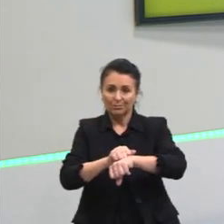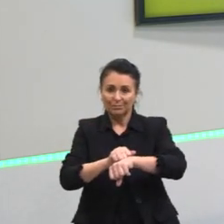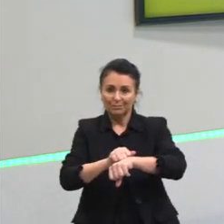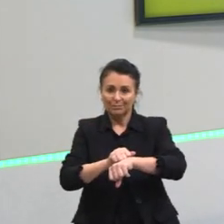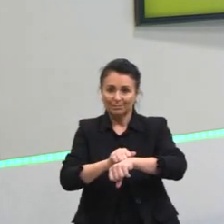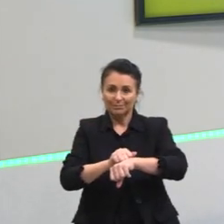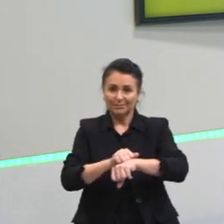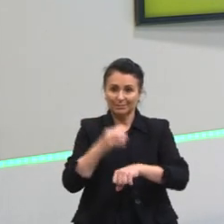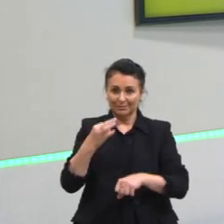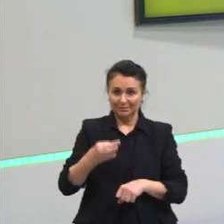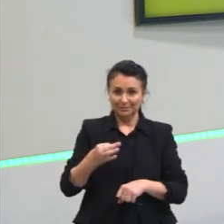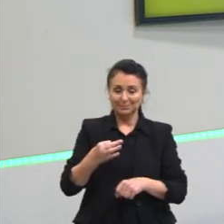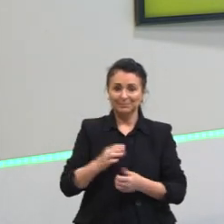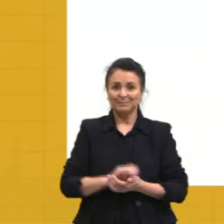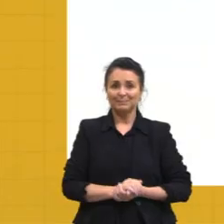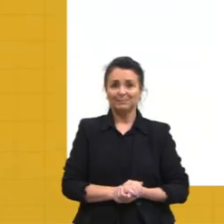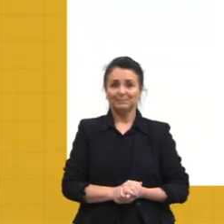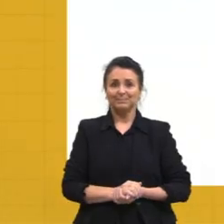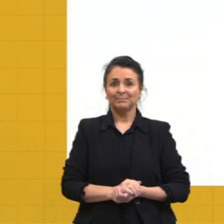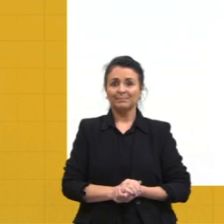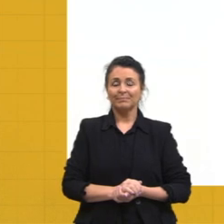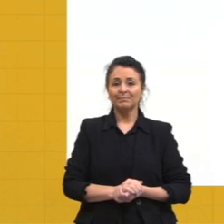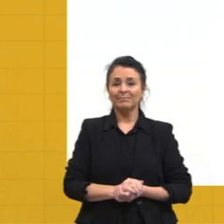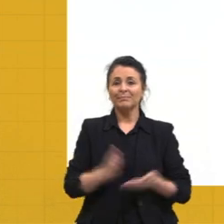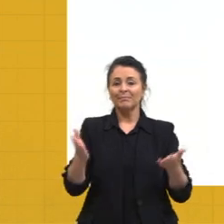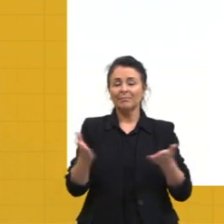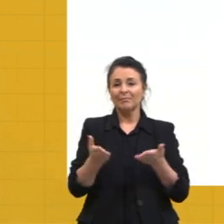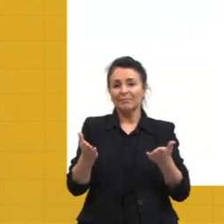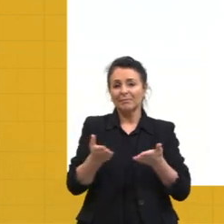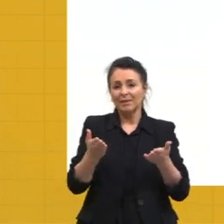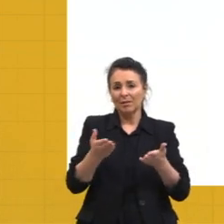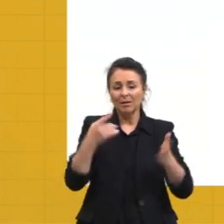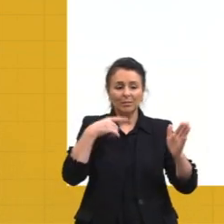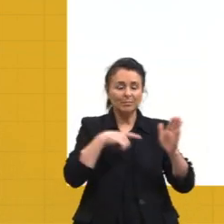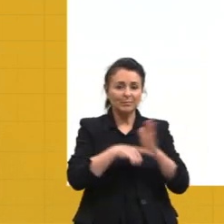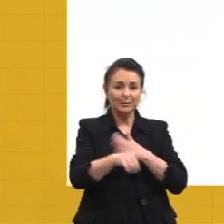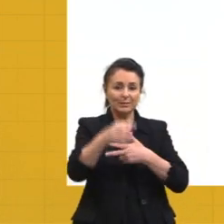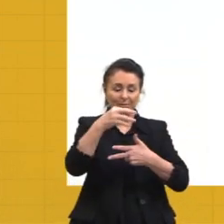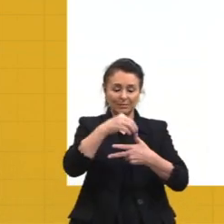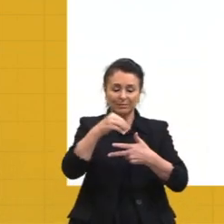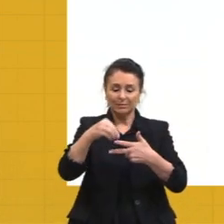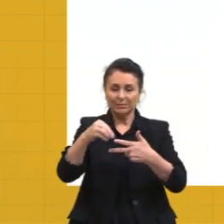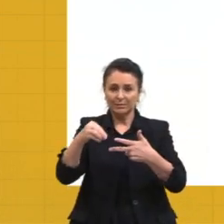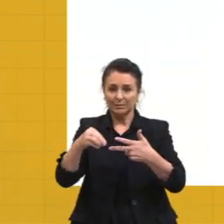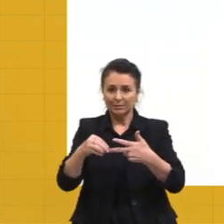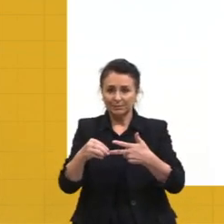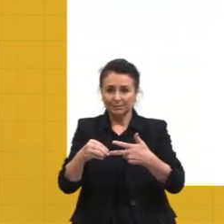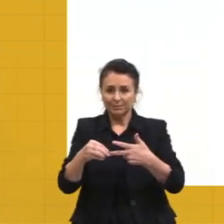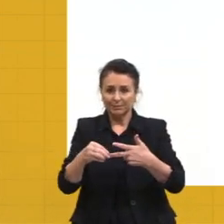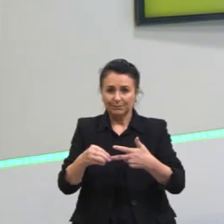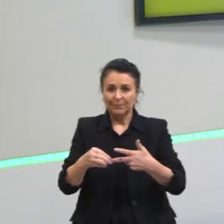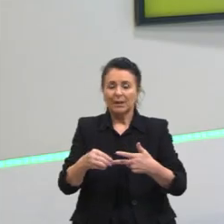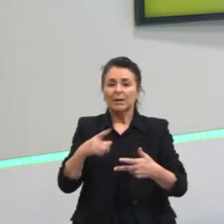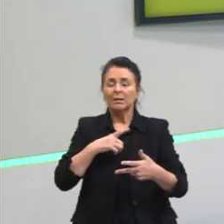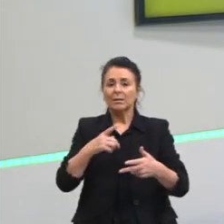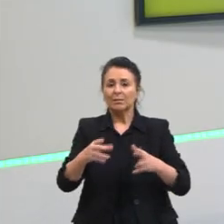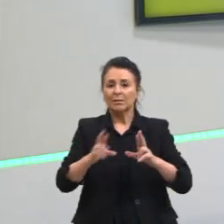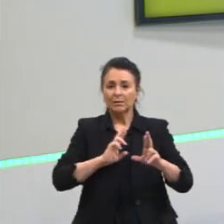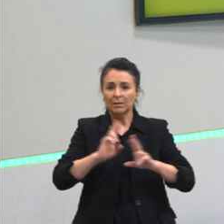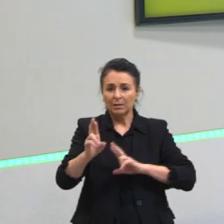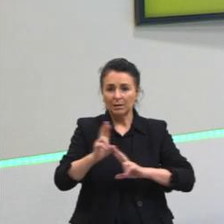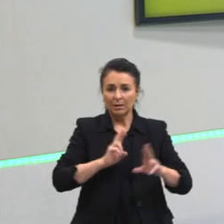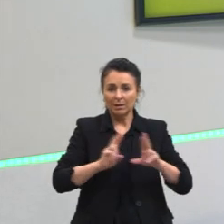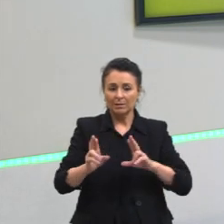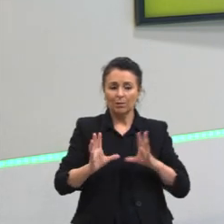Certo? Então, vamos para as questões do Enem, relacionado, então, a